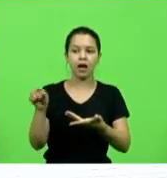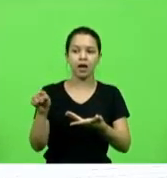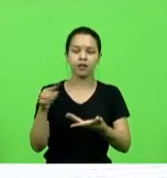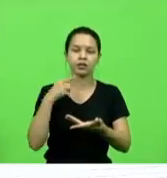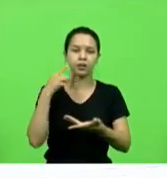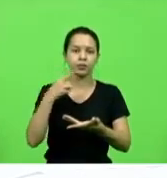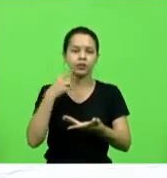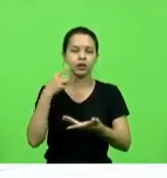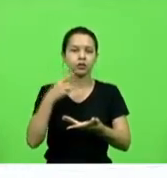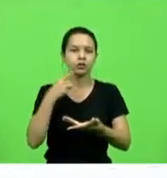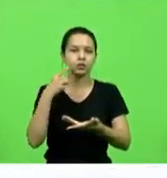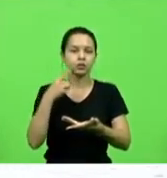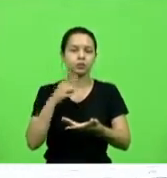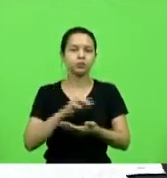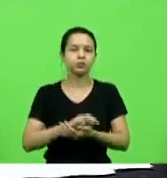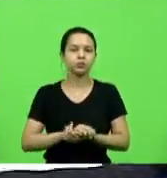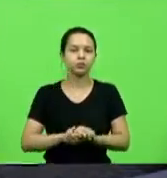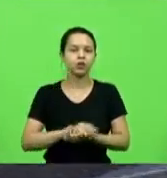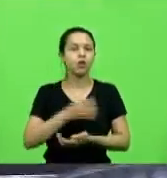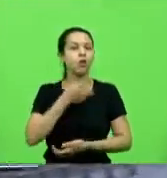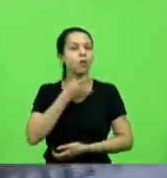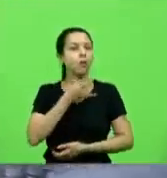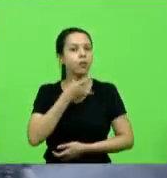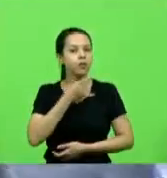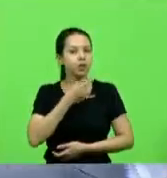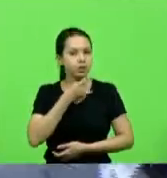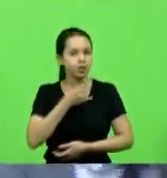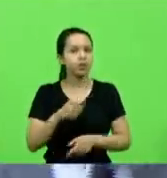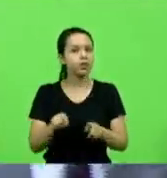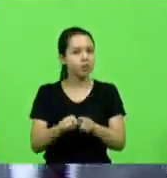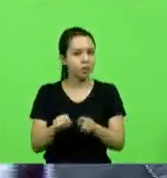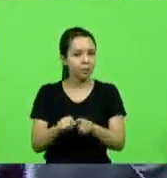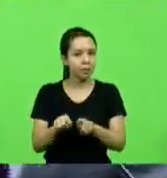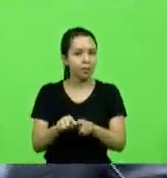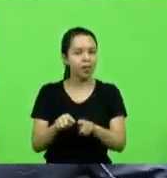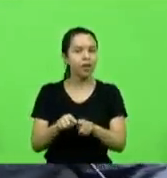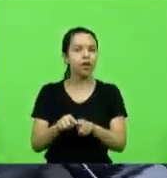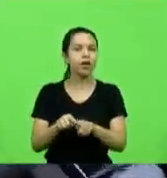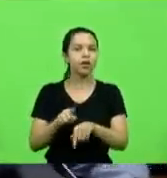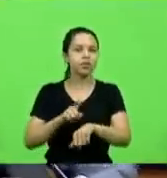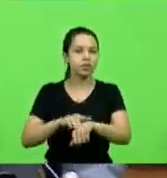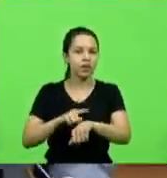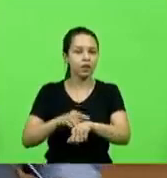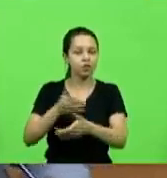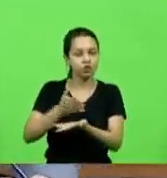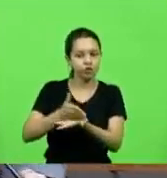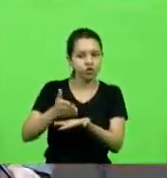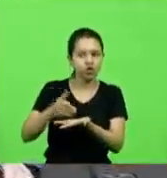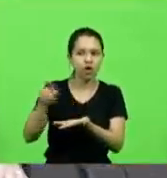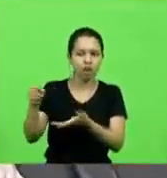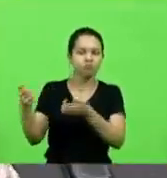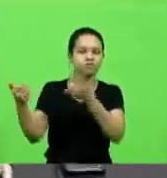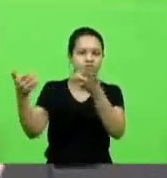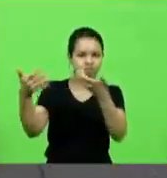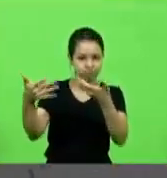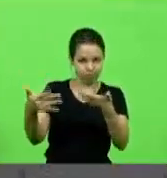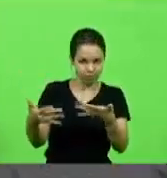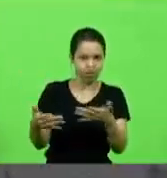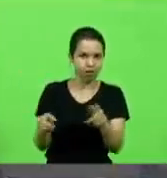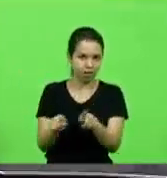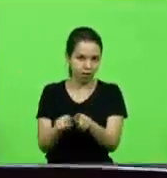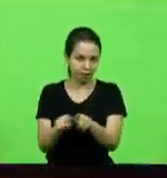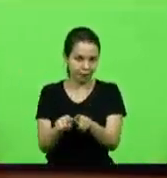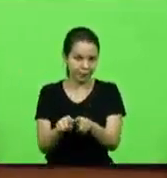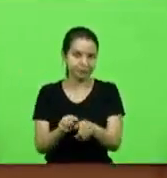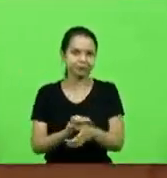deputado Cobalchini que também vai estar falando no espaço do nosso partido MDB partido esse que nesse momento